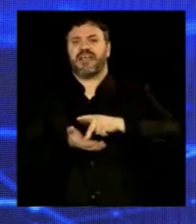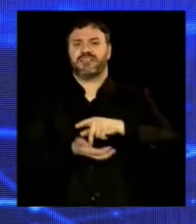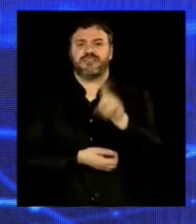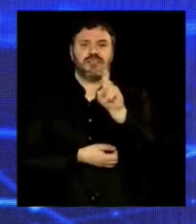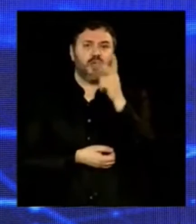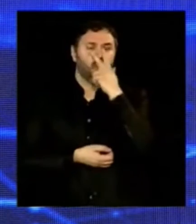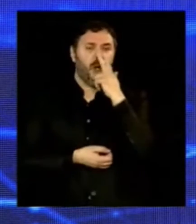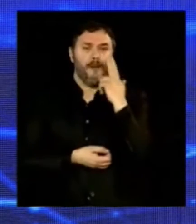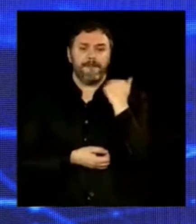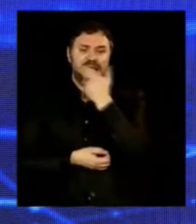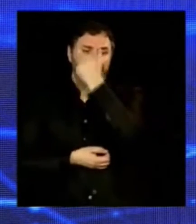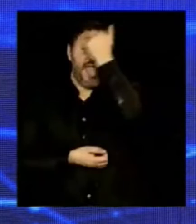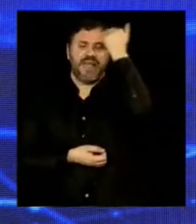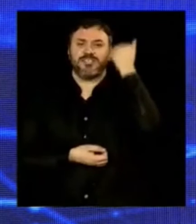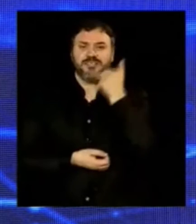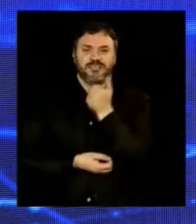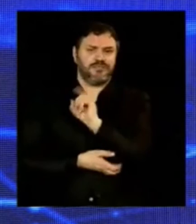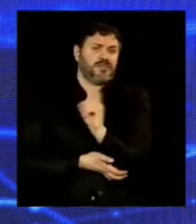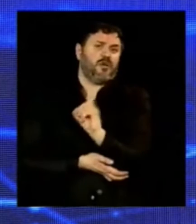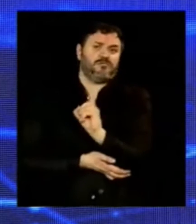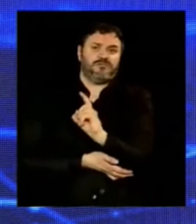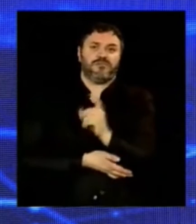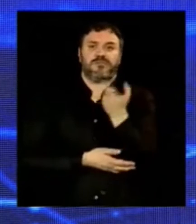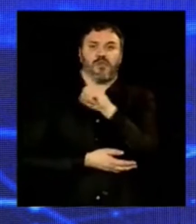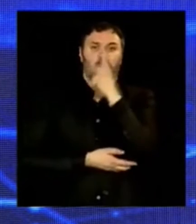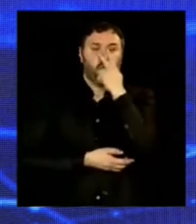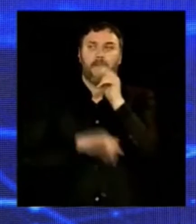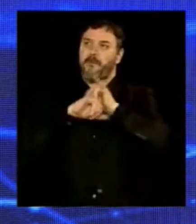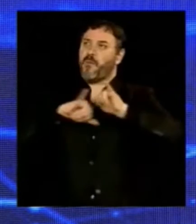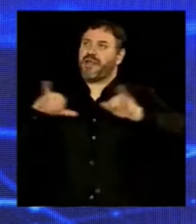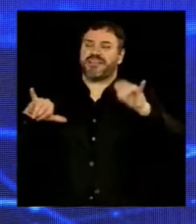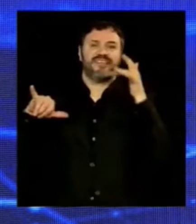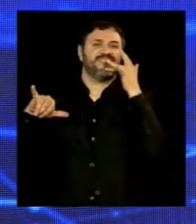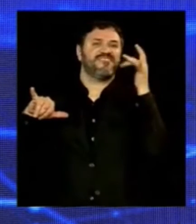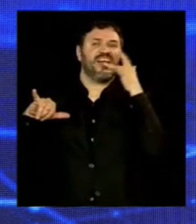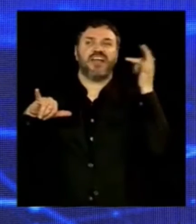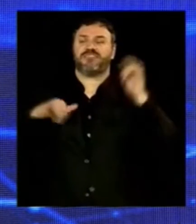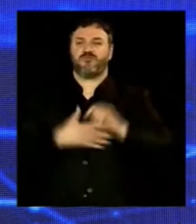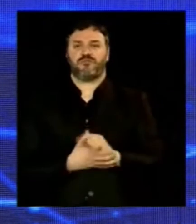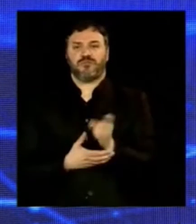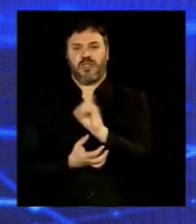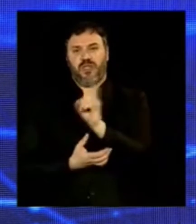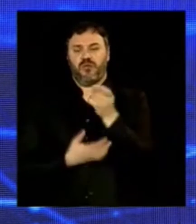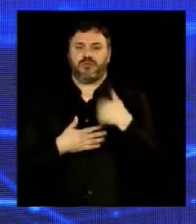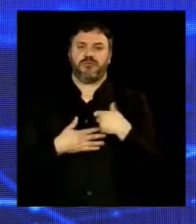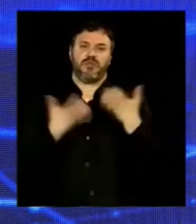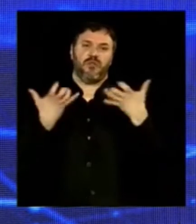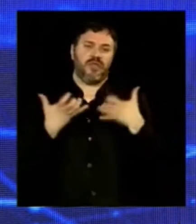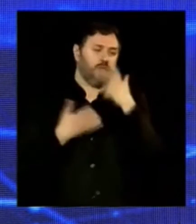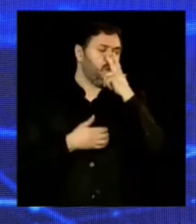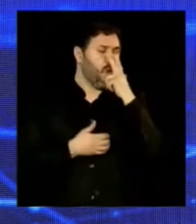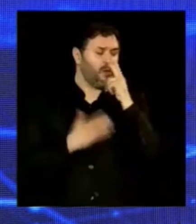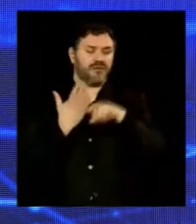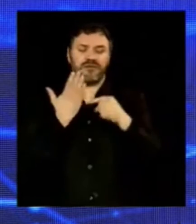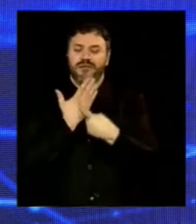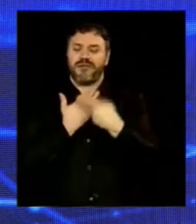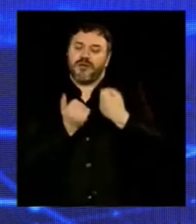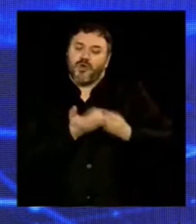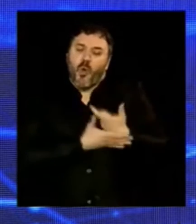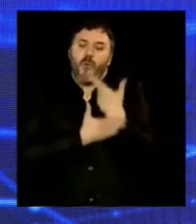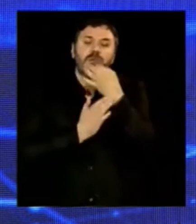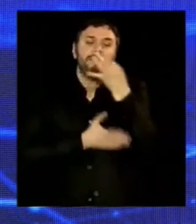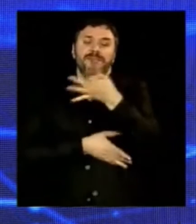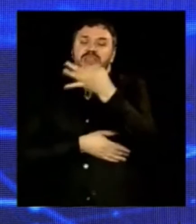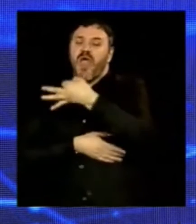a maquiagem. O Rio Grande não quer o marketing fácil. Não quer a compra da opinião. O Rio Grande